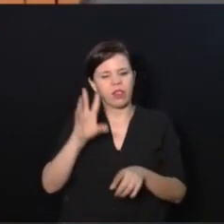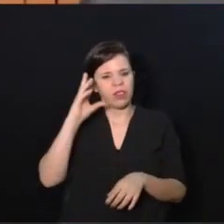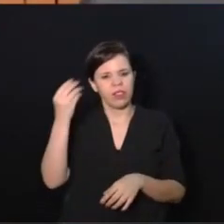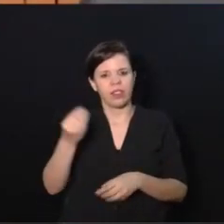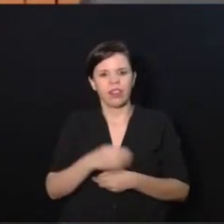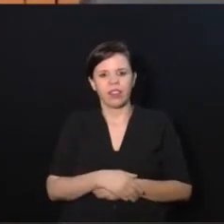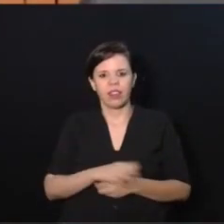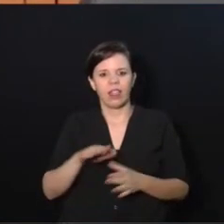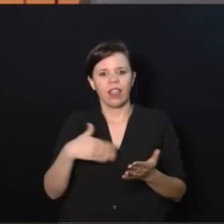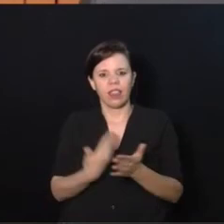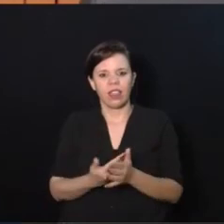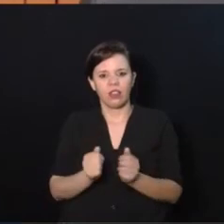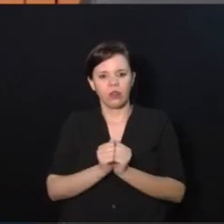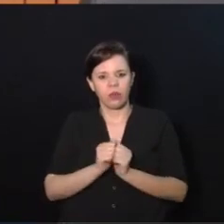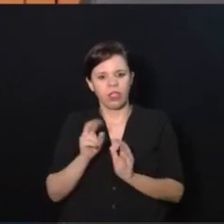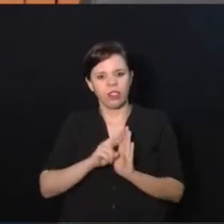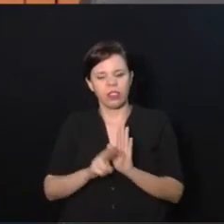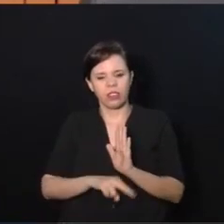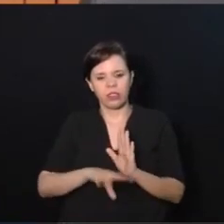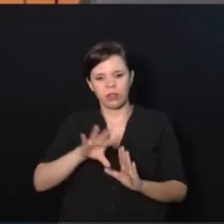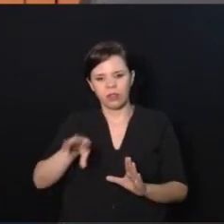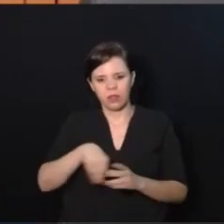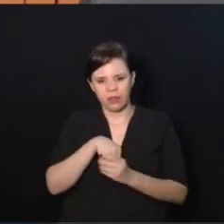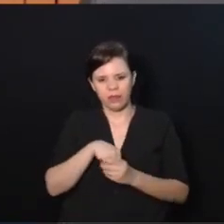que até comigo a regra se aplicou.